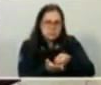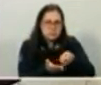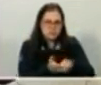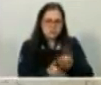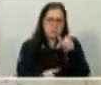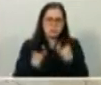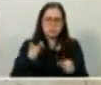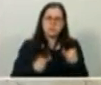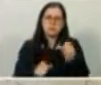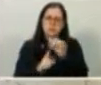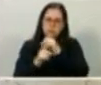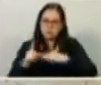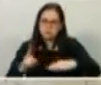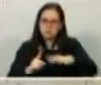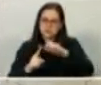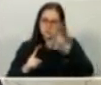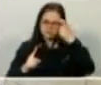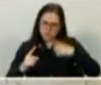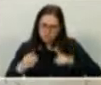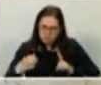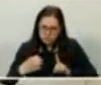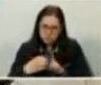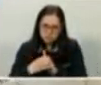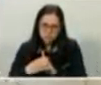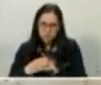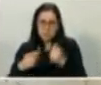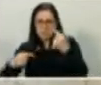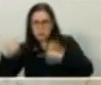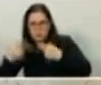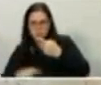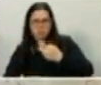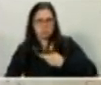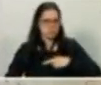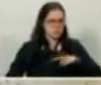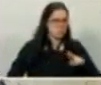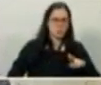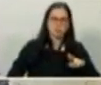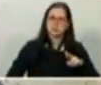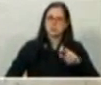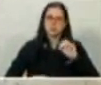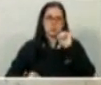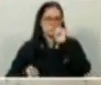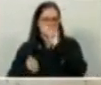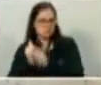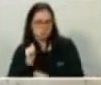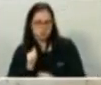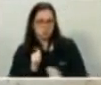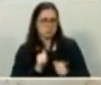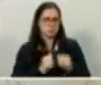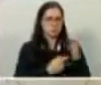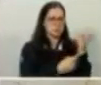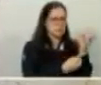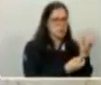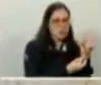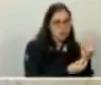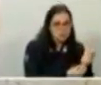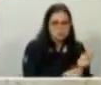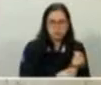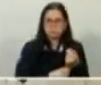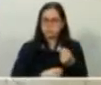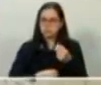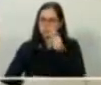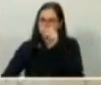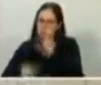e cidadã seja político, seja religioso, seja esportista, seja artista, seja o homem do povo, o